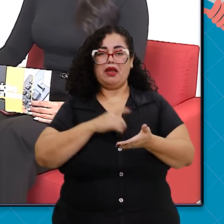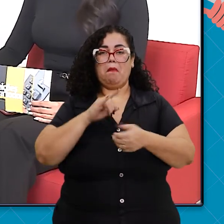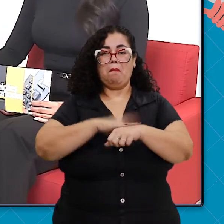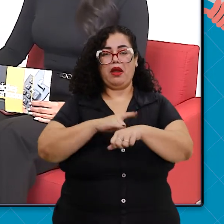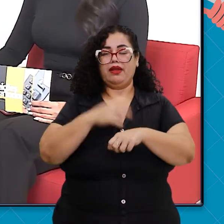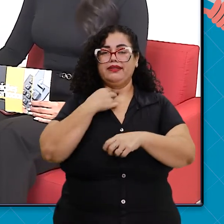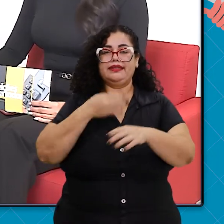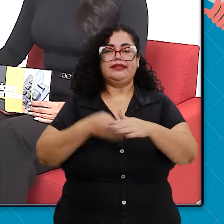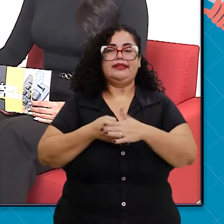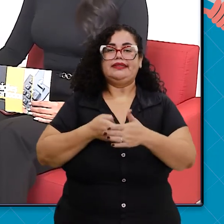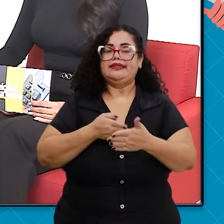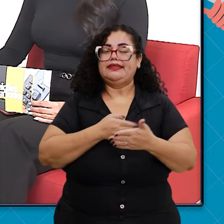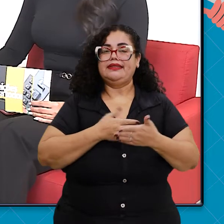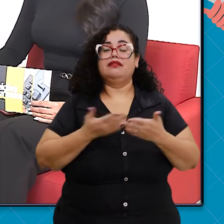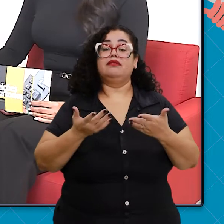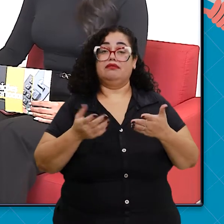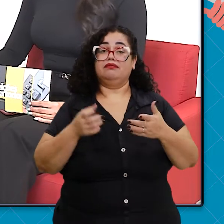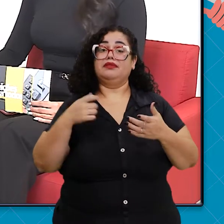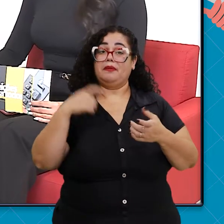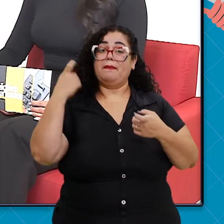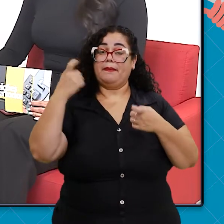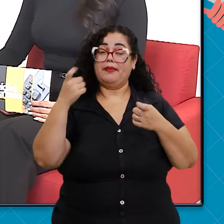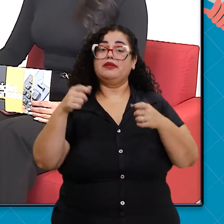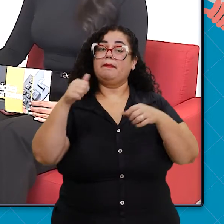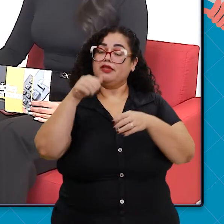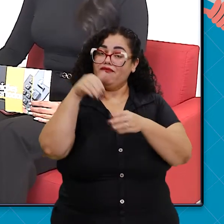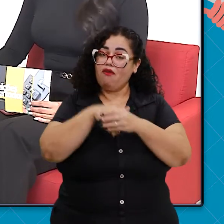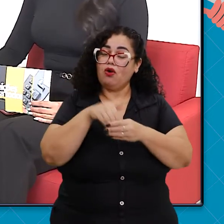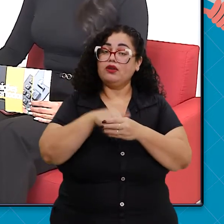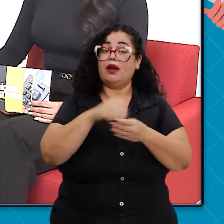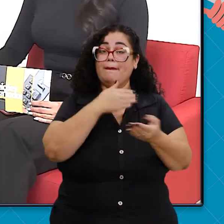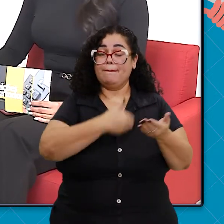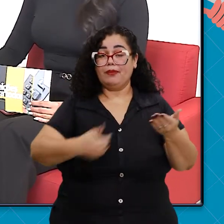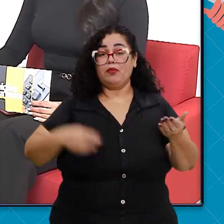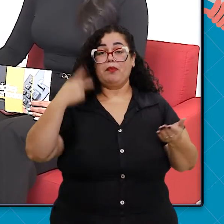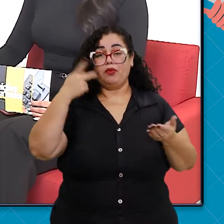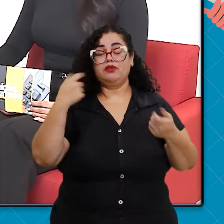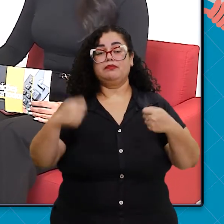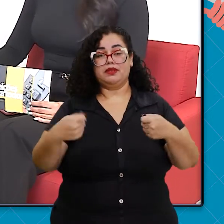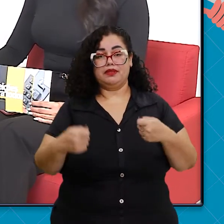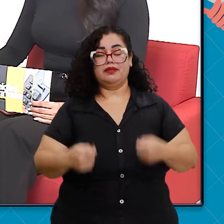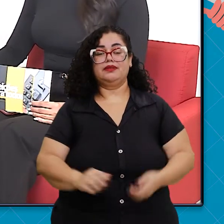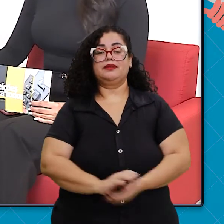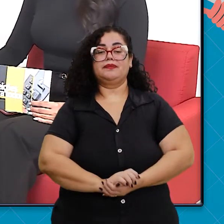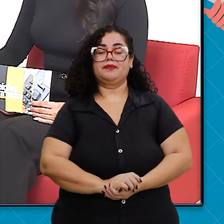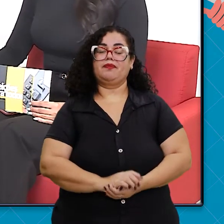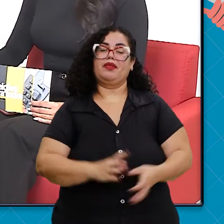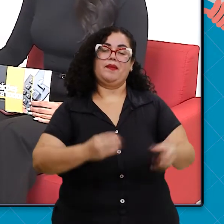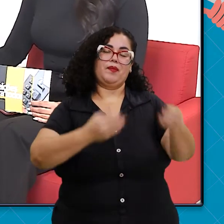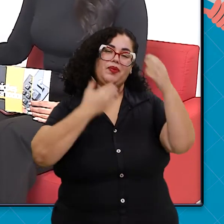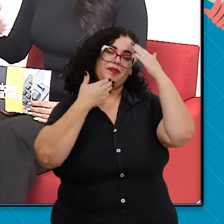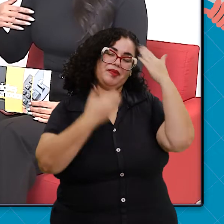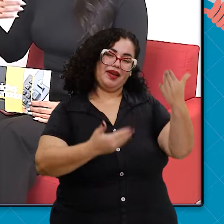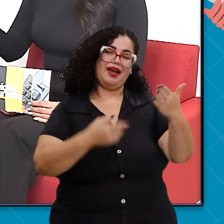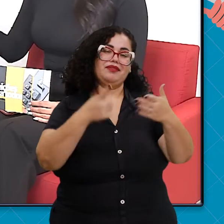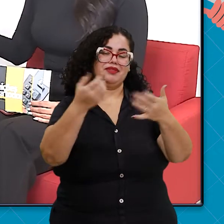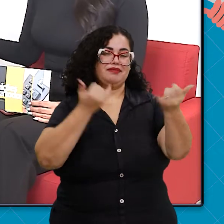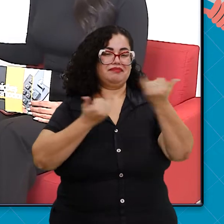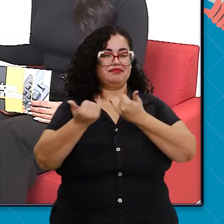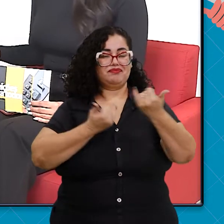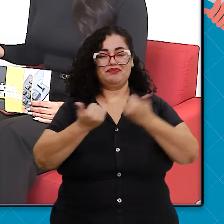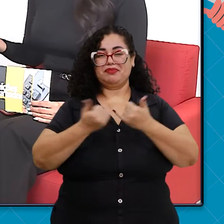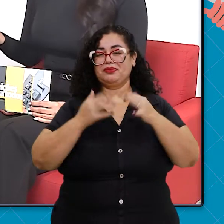banheiro. E isso a gente só faz se votar e pedir políticas públicas. Brasil, muito obrigada por todas essas